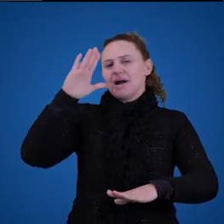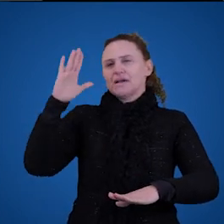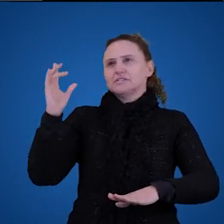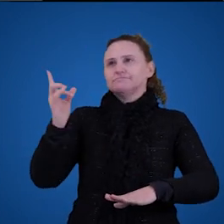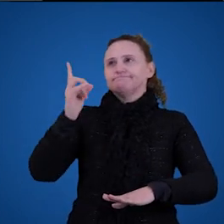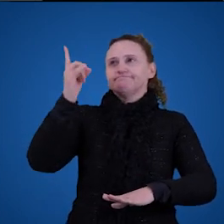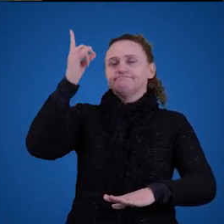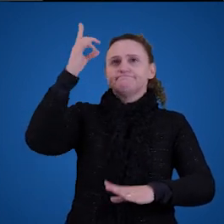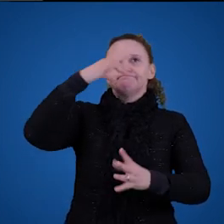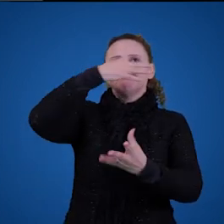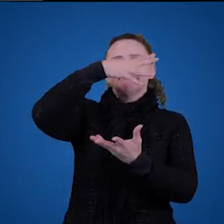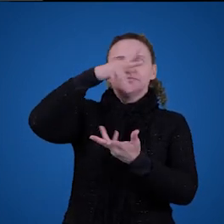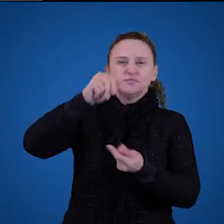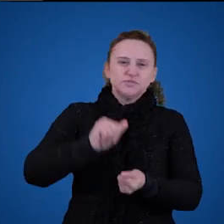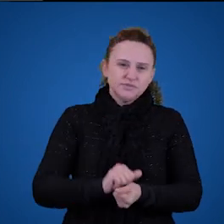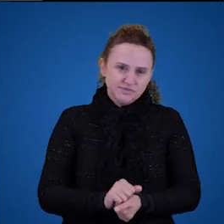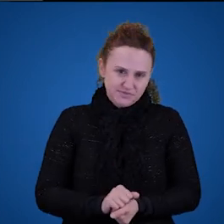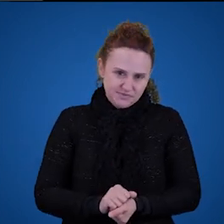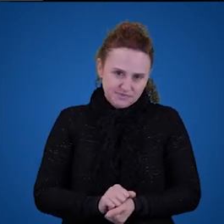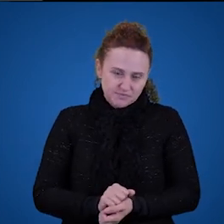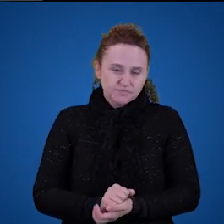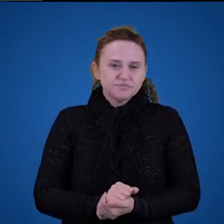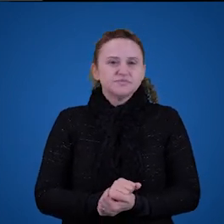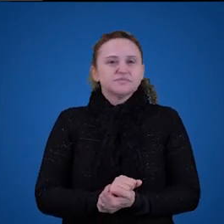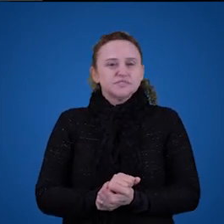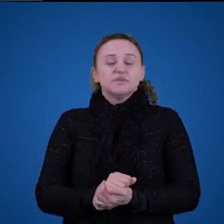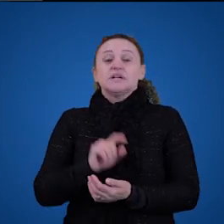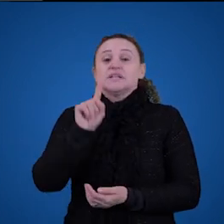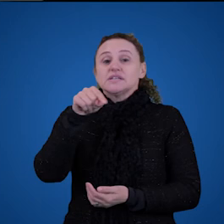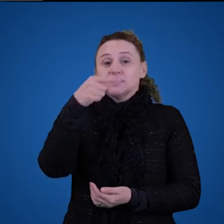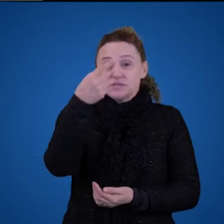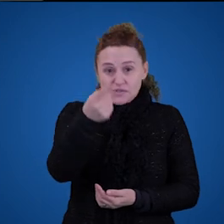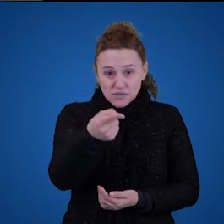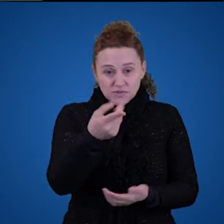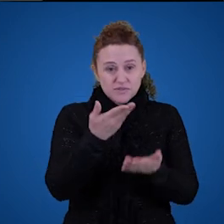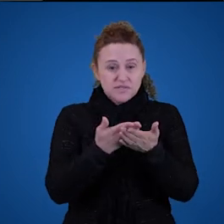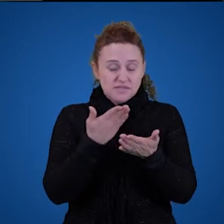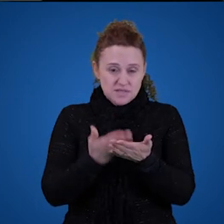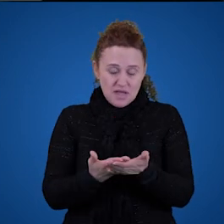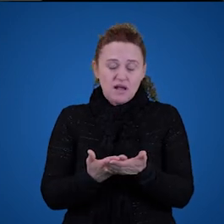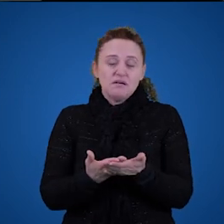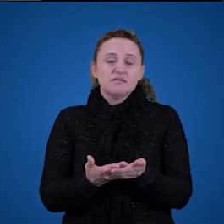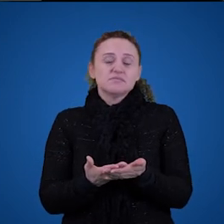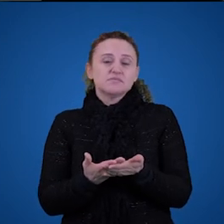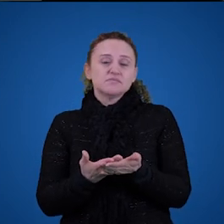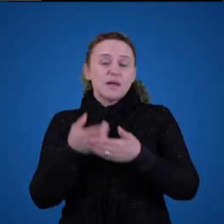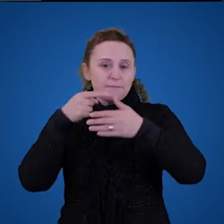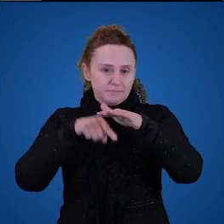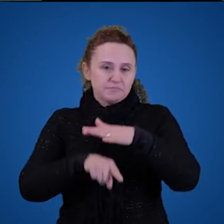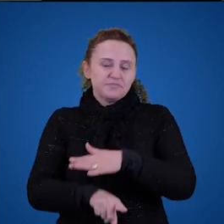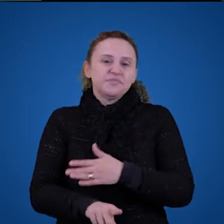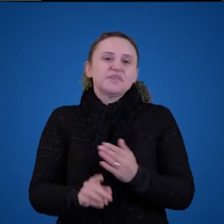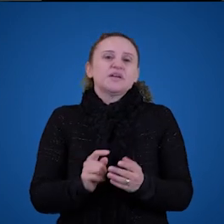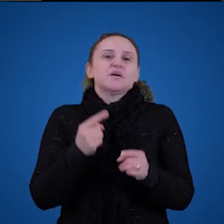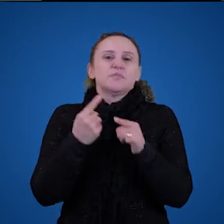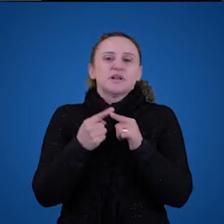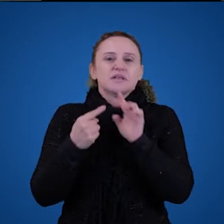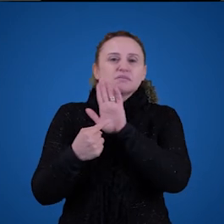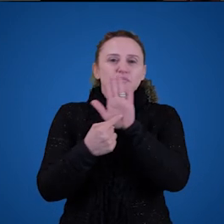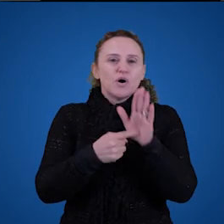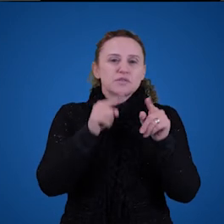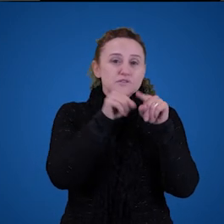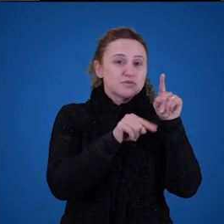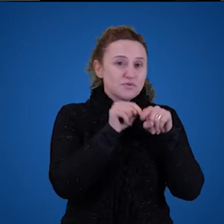estudar isso com mais detalhes nas próximas aulas. Mas porque elas são descrições definidas, porque ela descreve um objeto